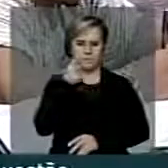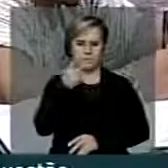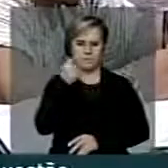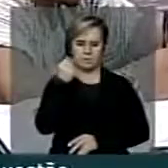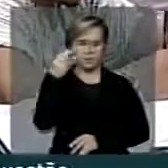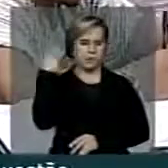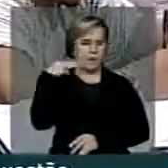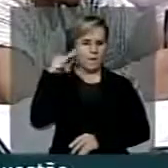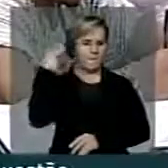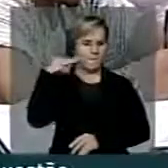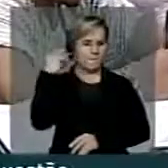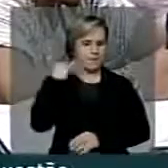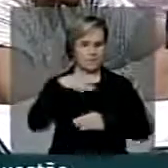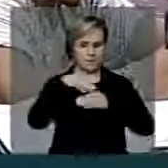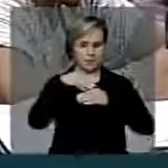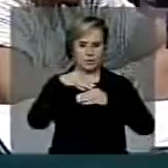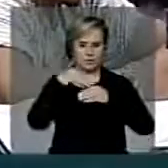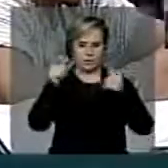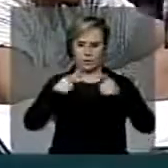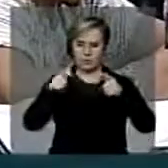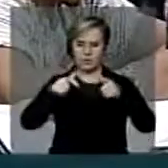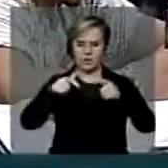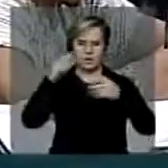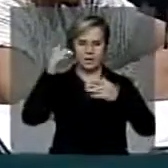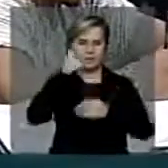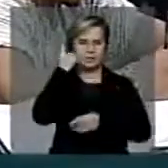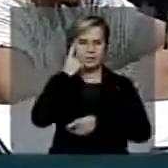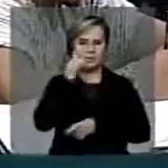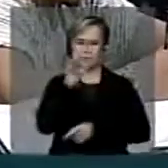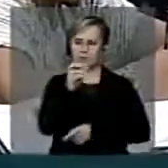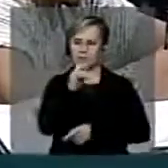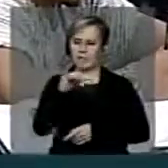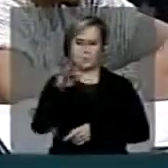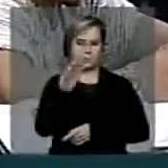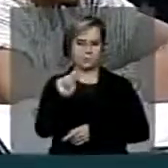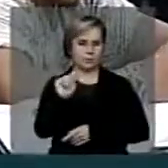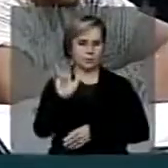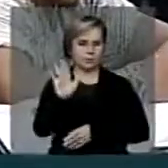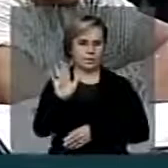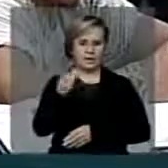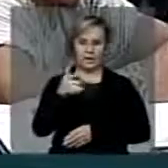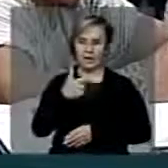Maranhão, terra do deputado Dutra. bom esclarecer que eu não tenho nenhum didal de terra.